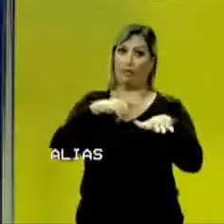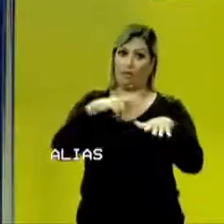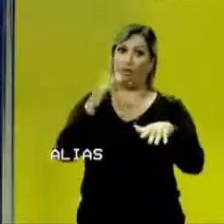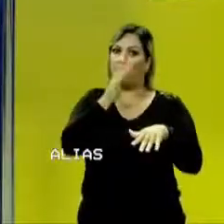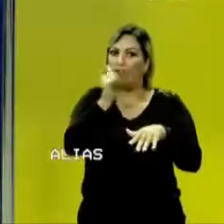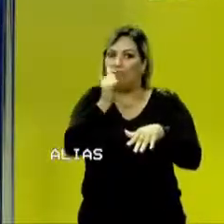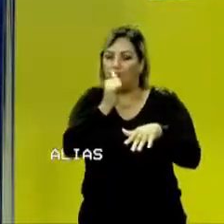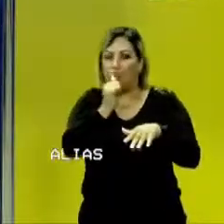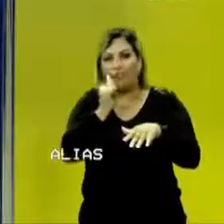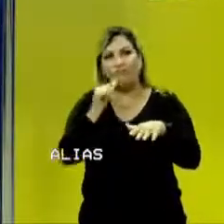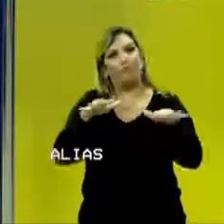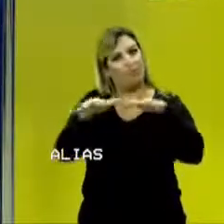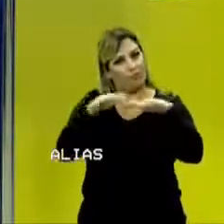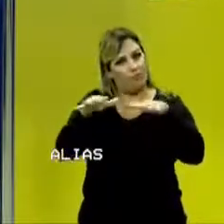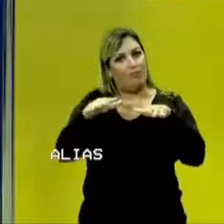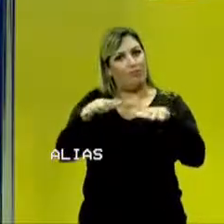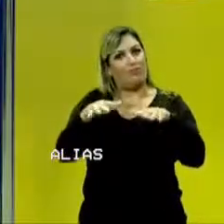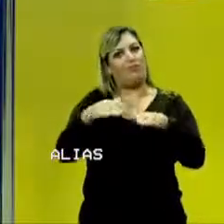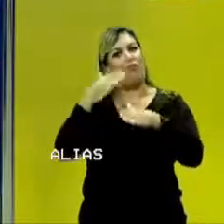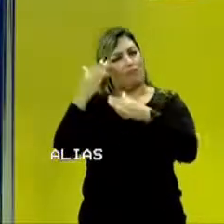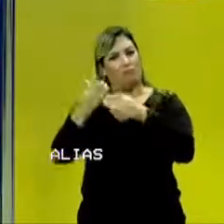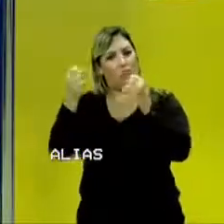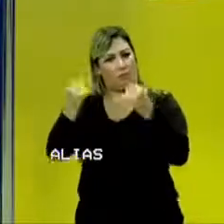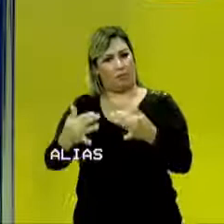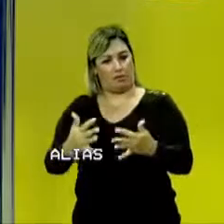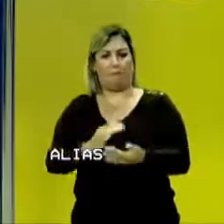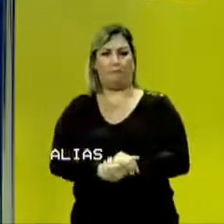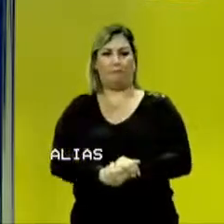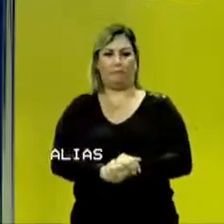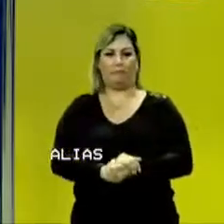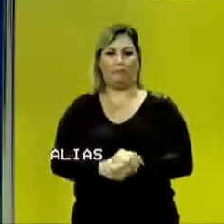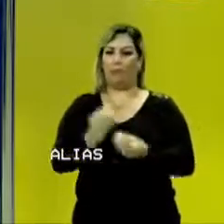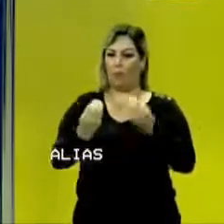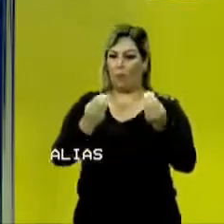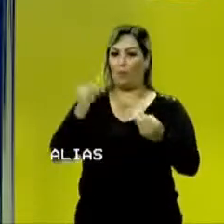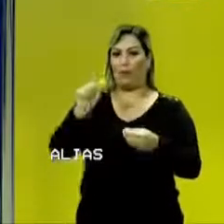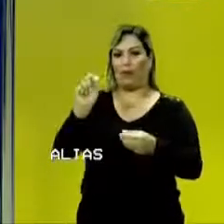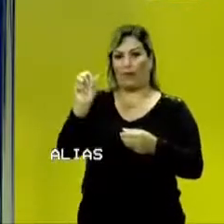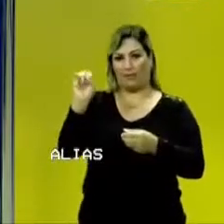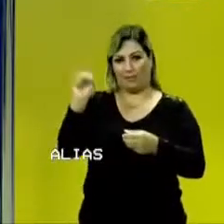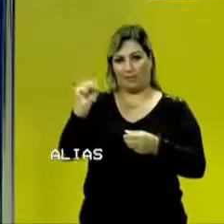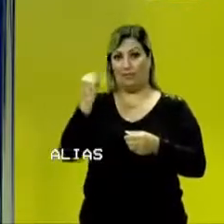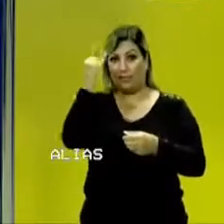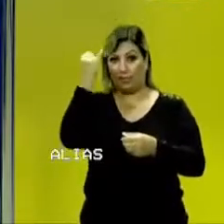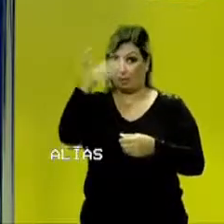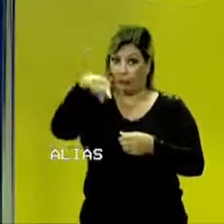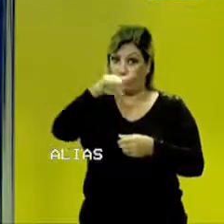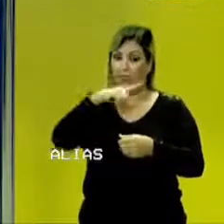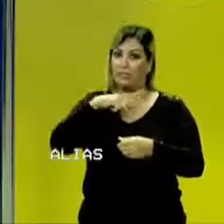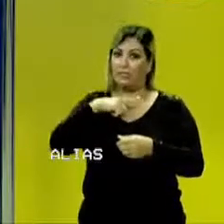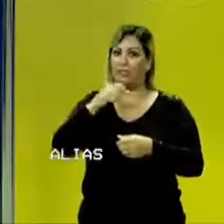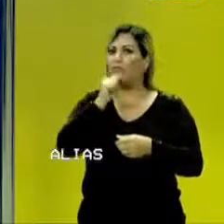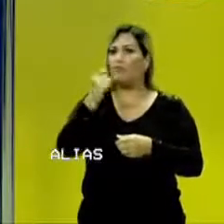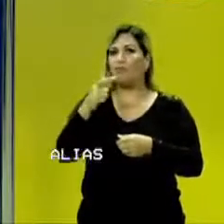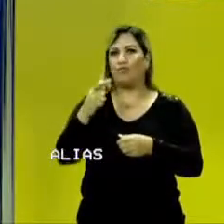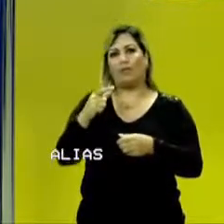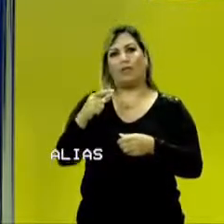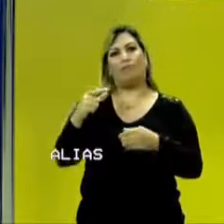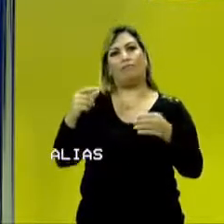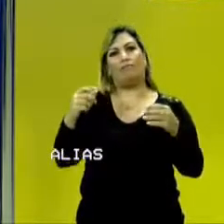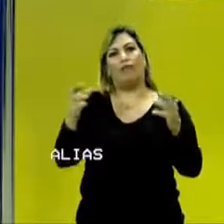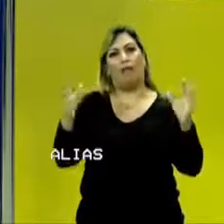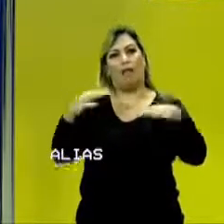ali de energia, que logo mais no próximo momento, a fala sobre a energia cinética dos gases. Aí está a ideia para vocês. E eles não exercem ações